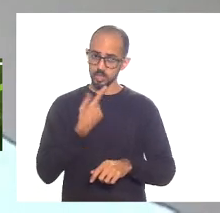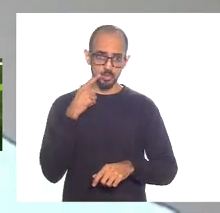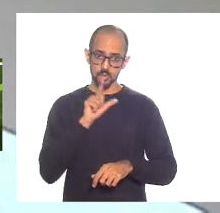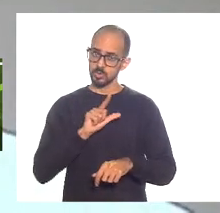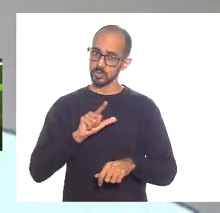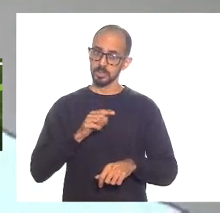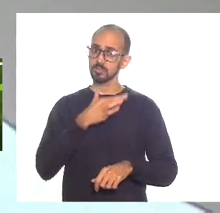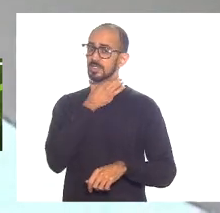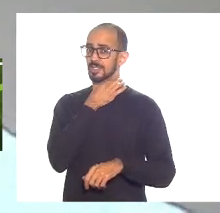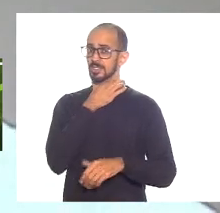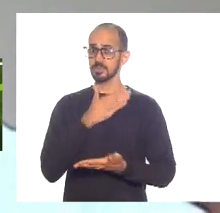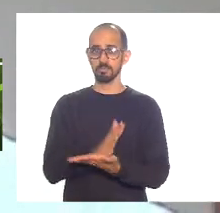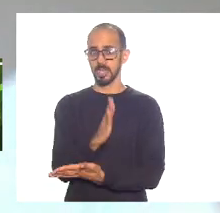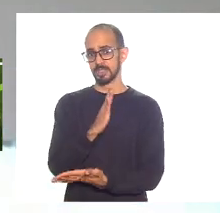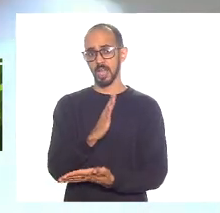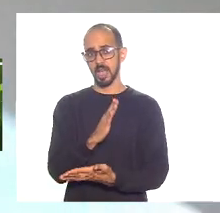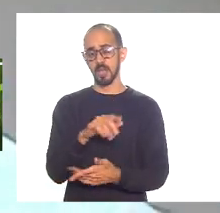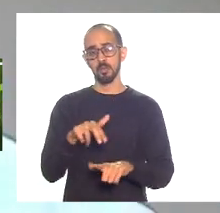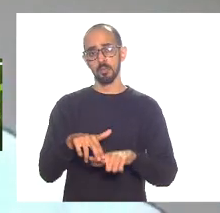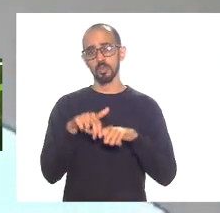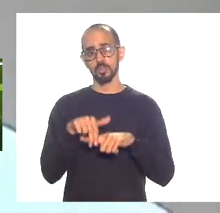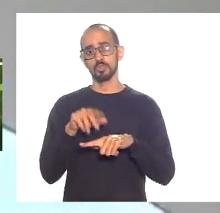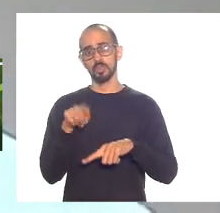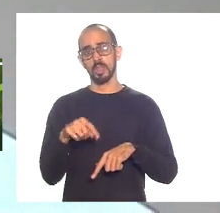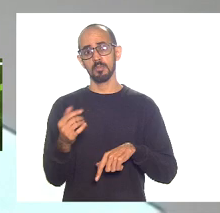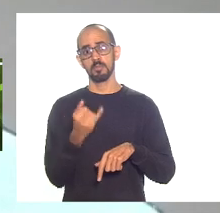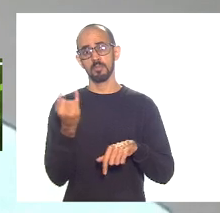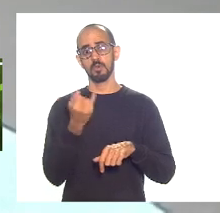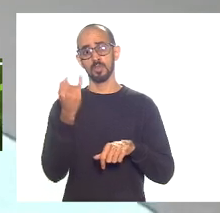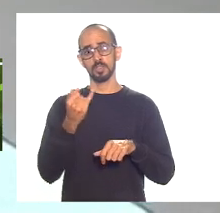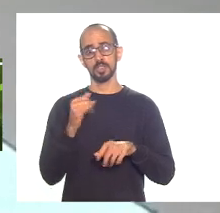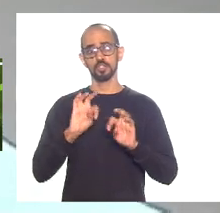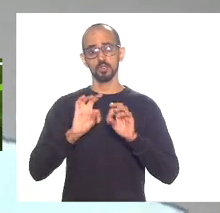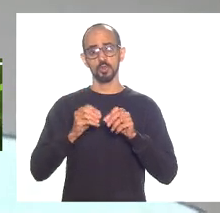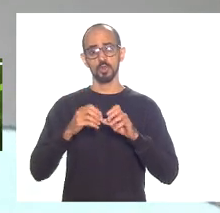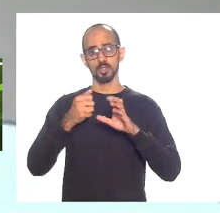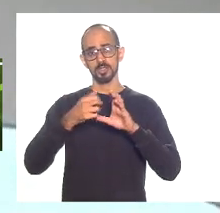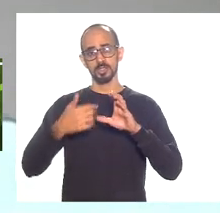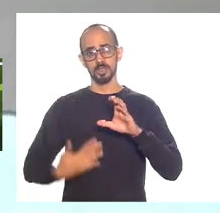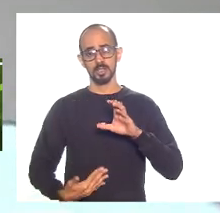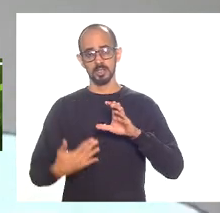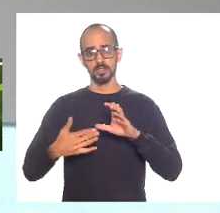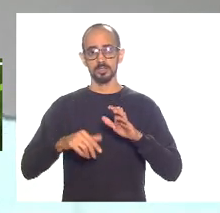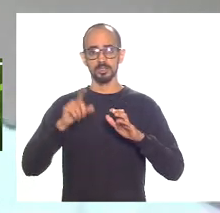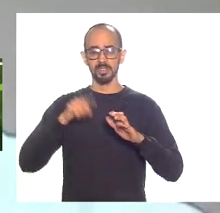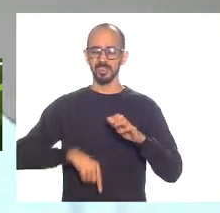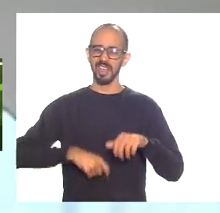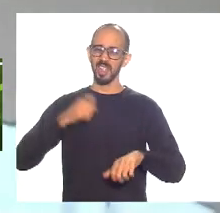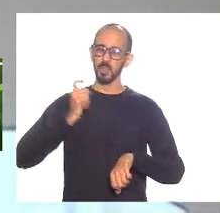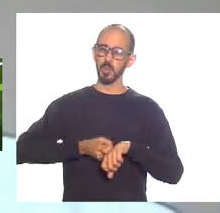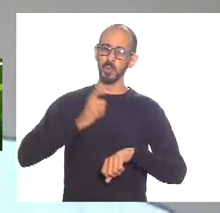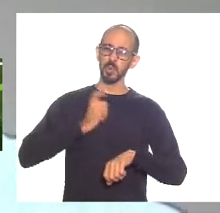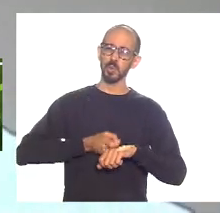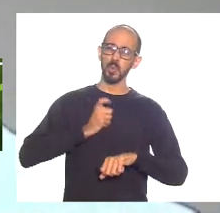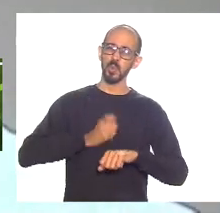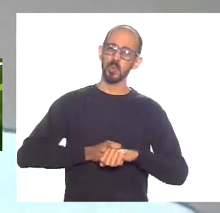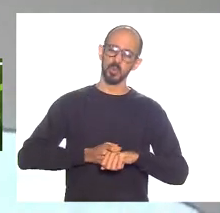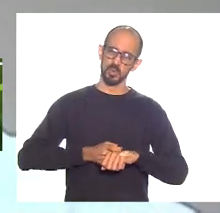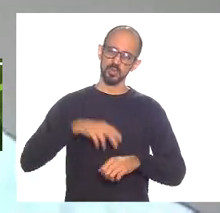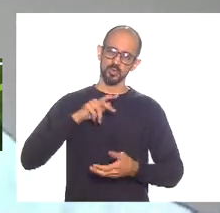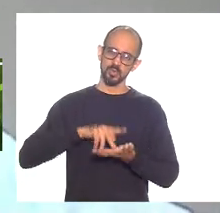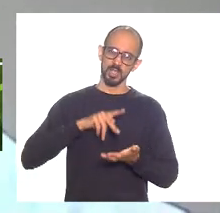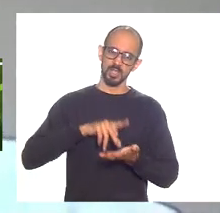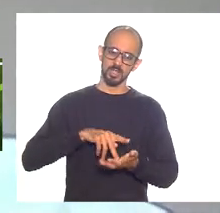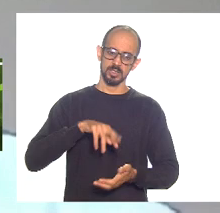por isso que é muito importante levar em conta esses aspectos muito duros draconianos mesmo do decreto regulamentador do novo